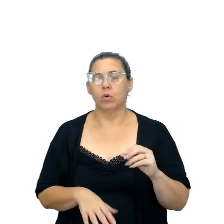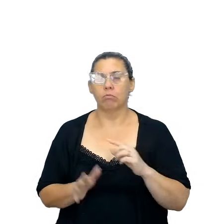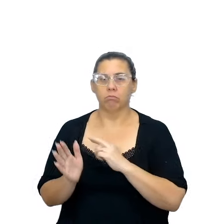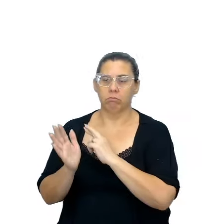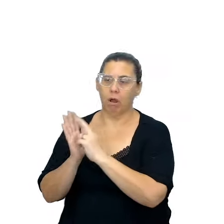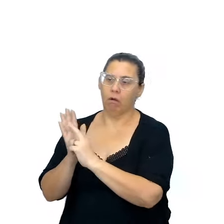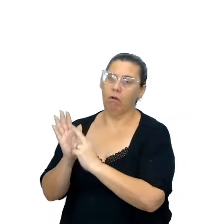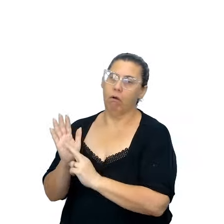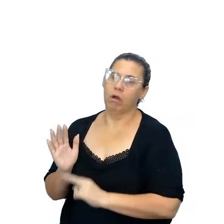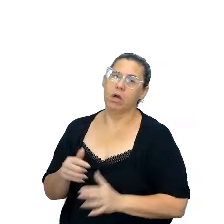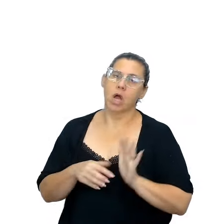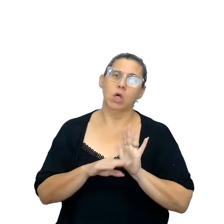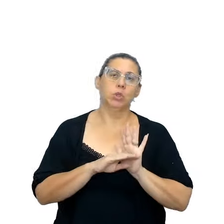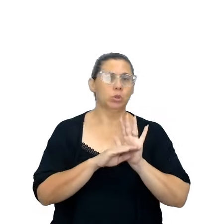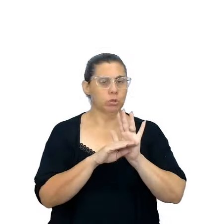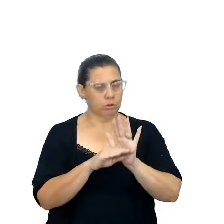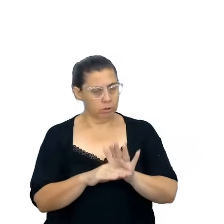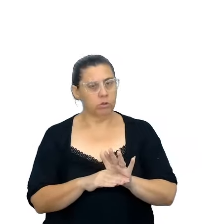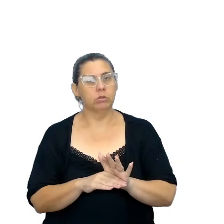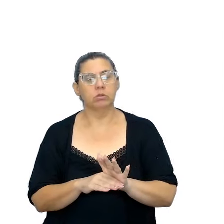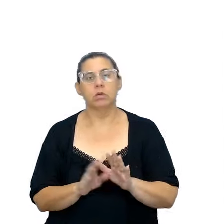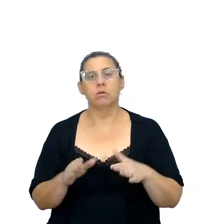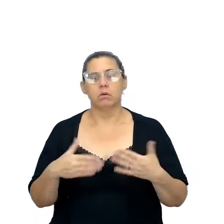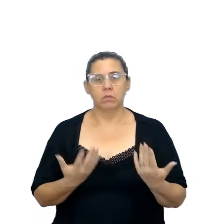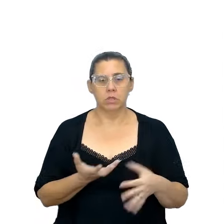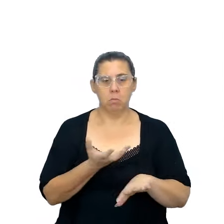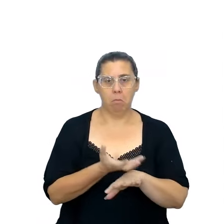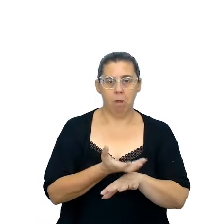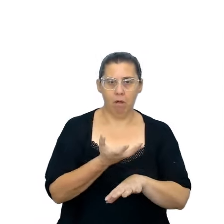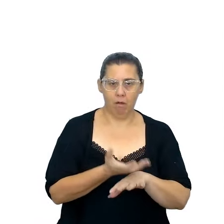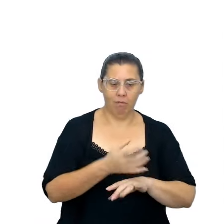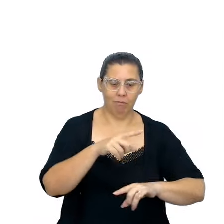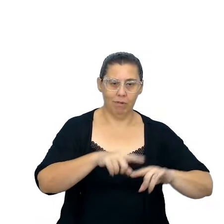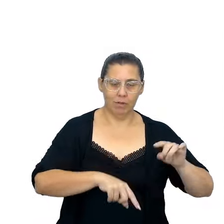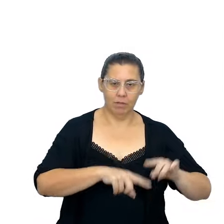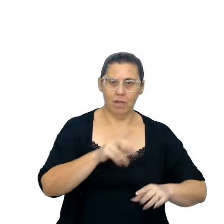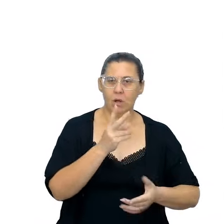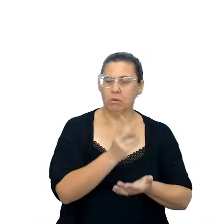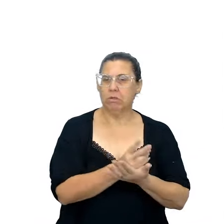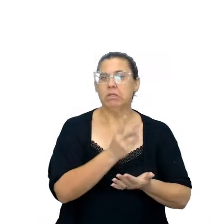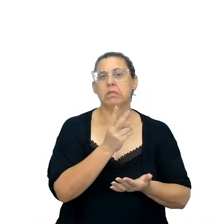roteiros ajudam bastante, né, por isso que o material do Aprender sempre, sempre, né,